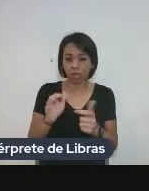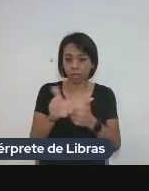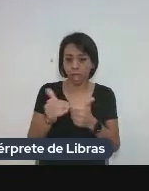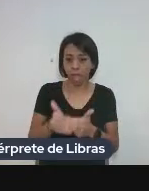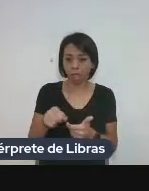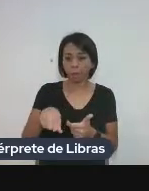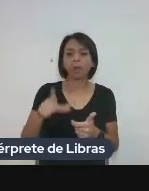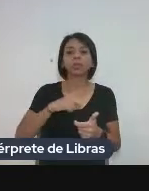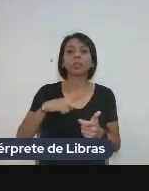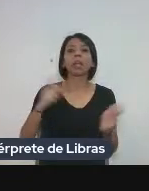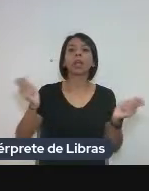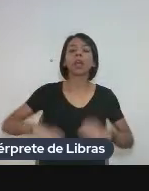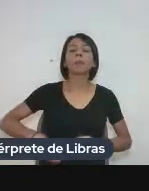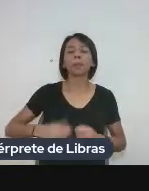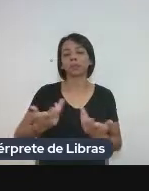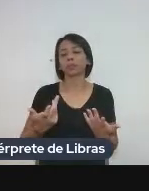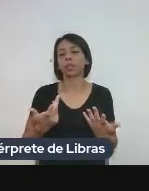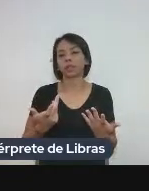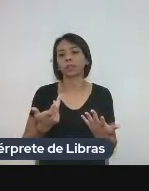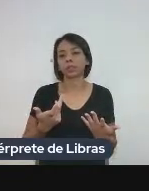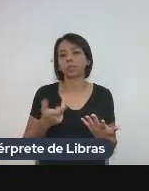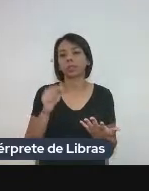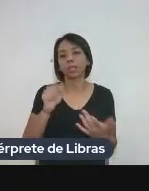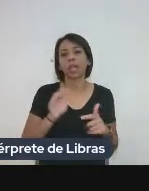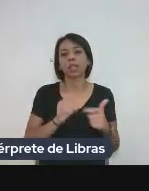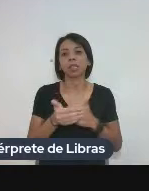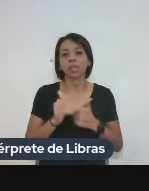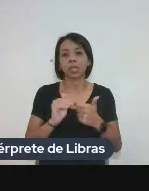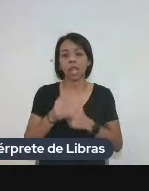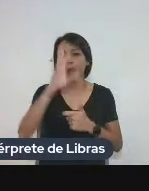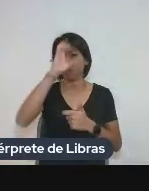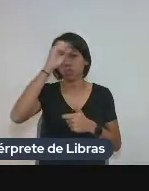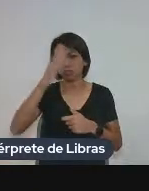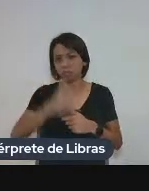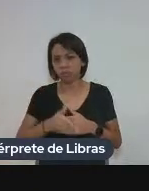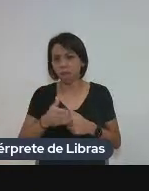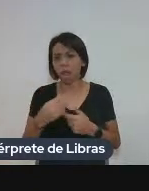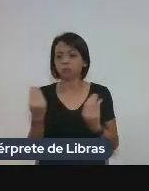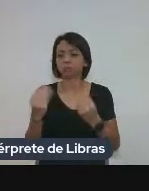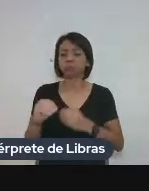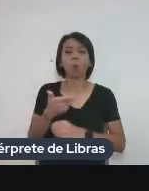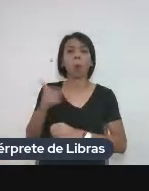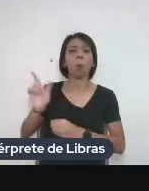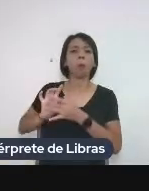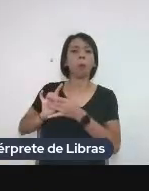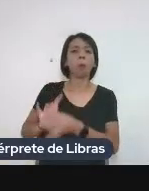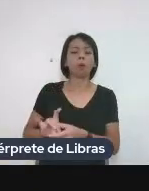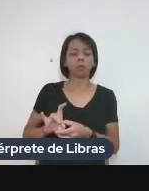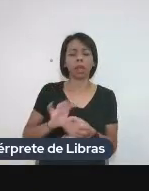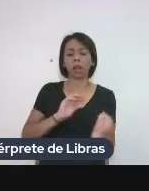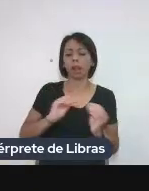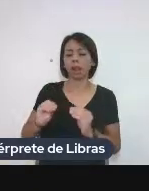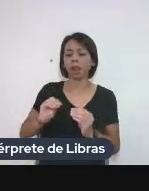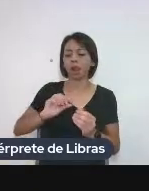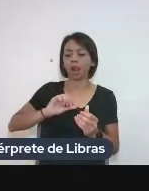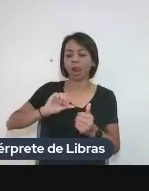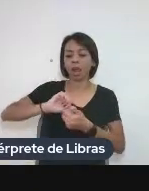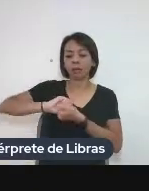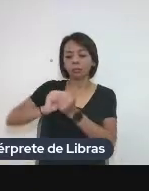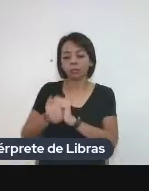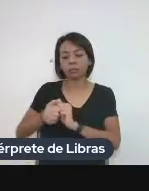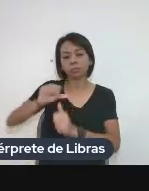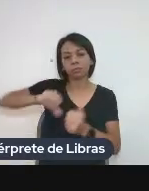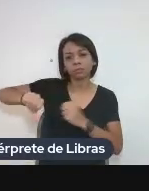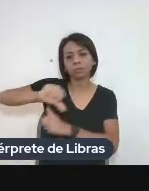ele, ele tem a capacidade de pegar esses termos que ele aprendeu, colocar em outro contexto e ir modificando isso e